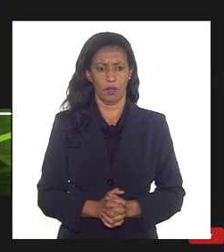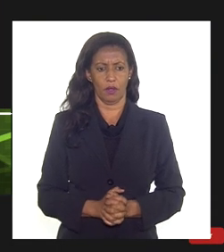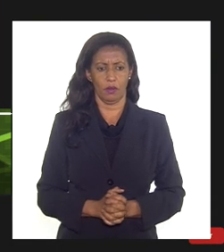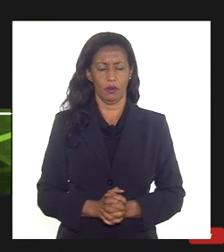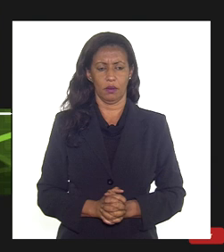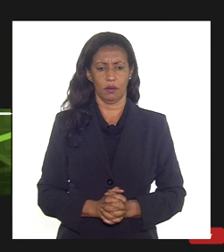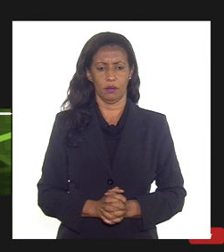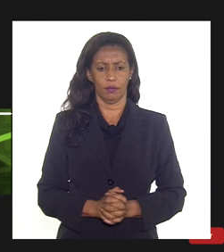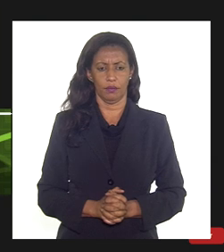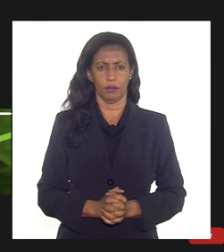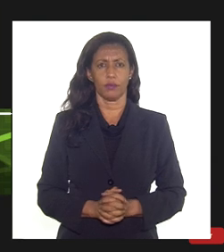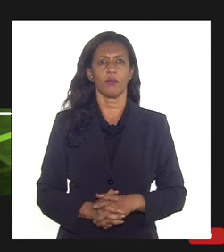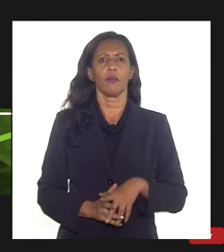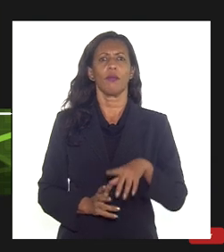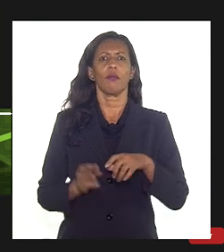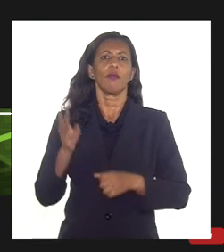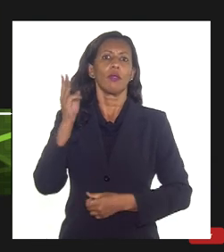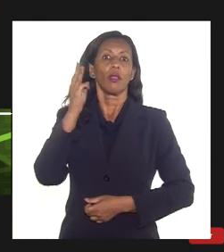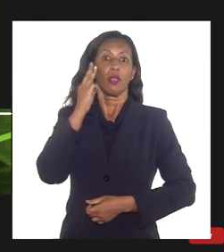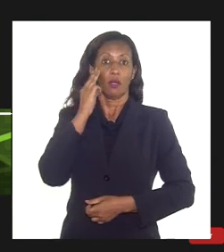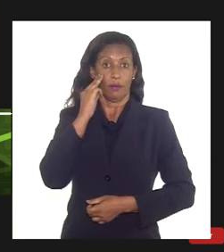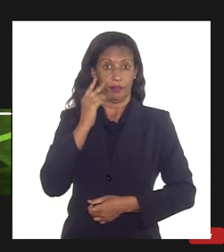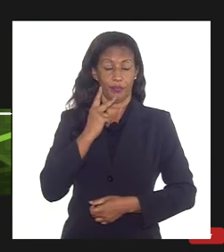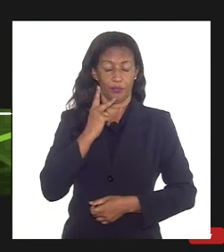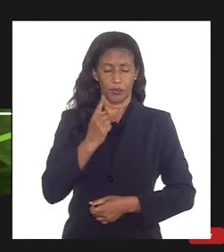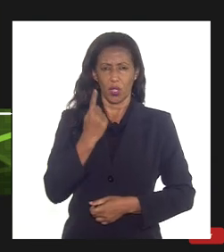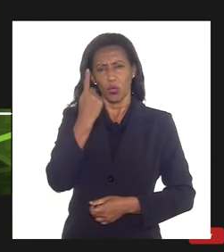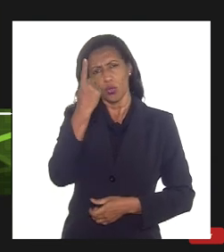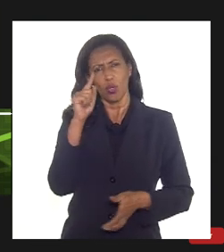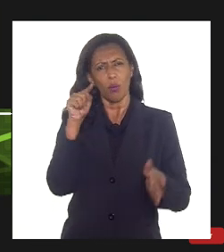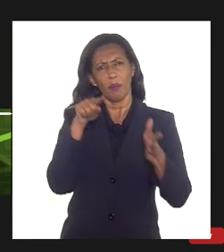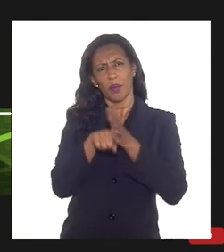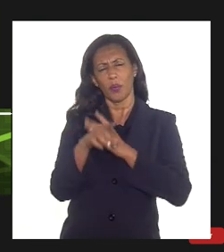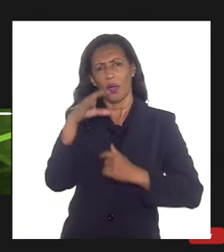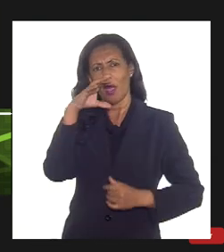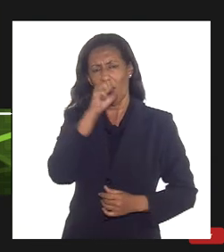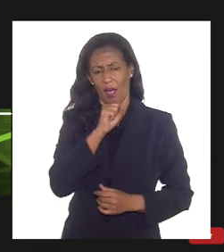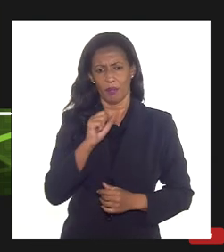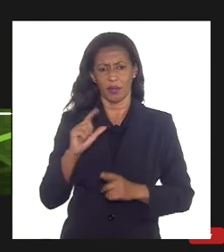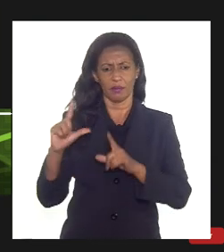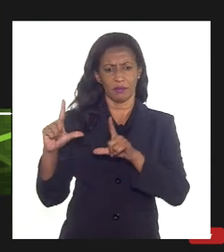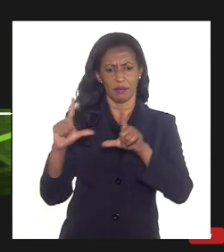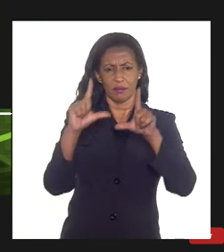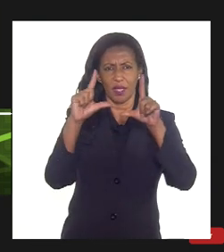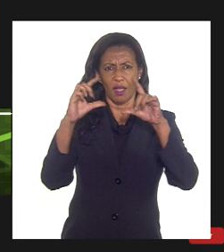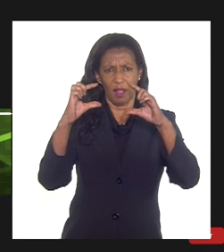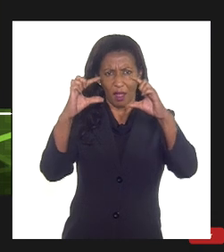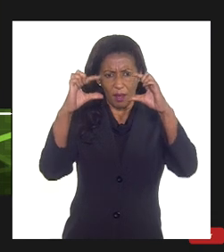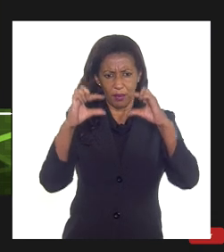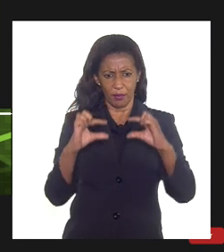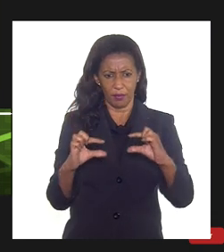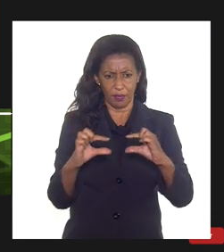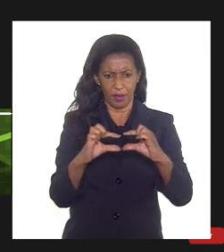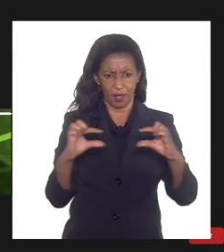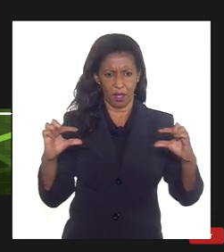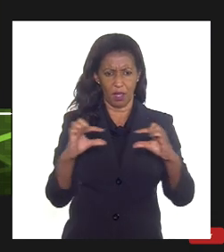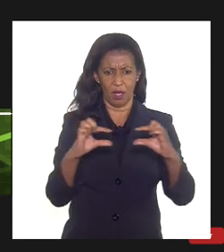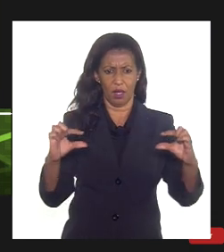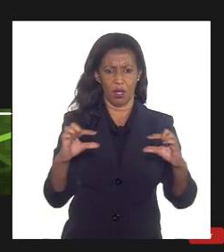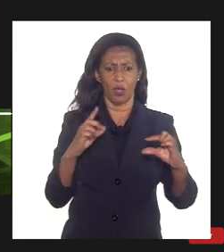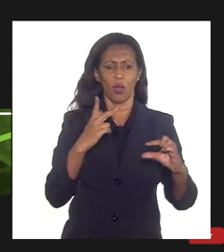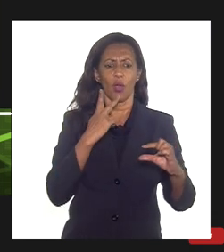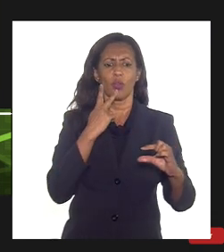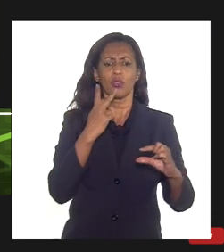é que eu fiquei com uma curiosidade uma pergunta rápida nesse slide ao final doutor Tiago o senhor cita um